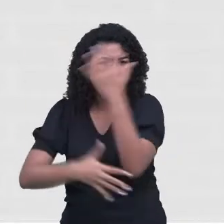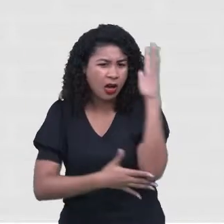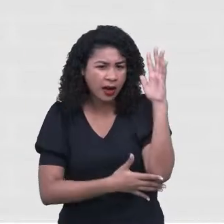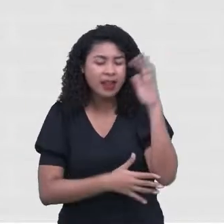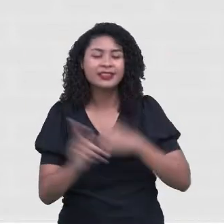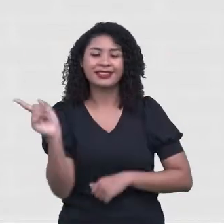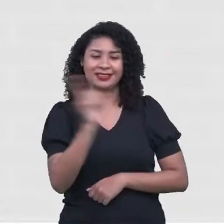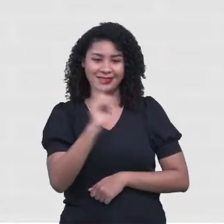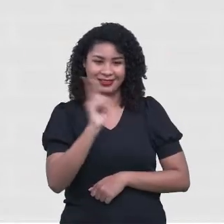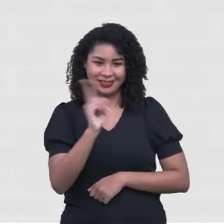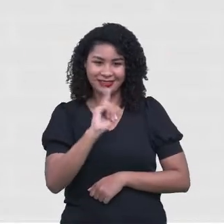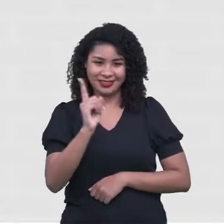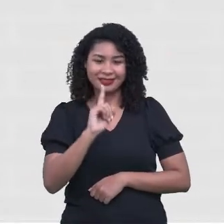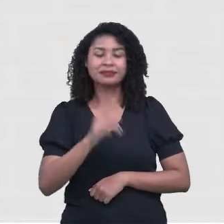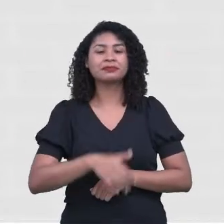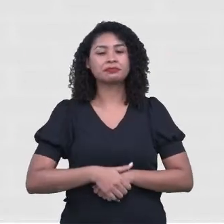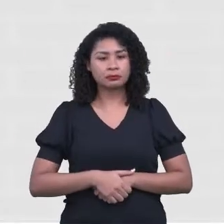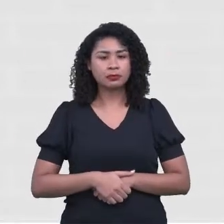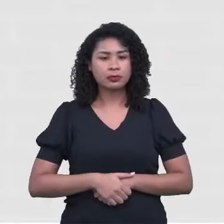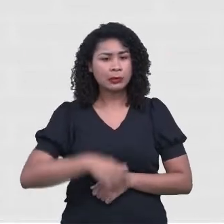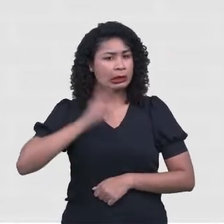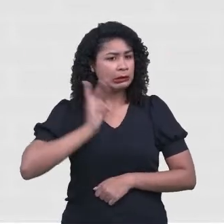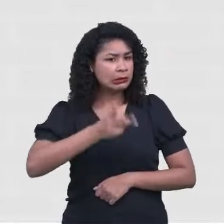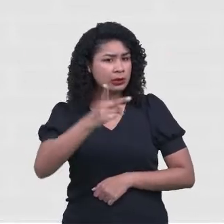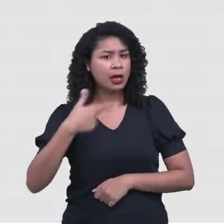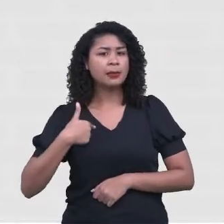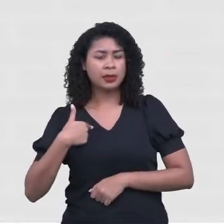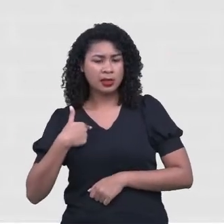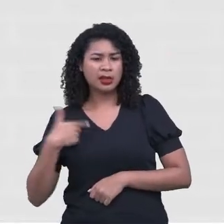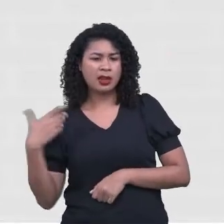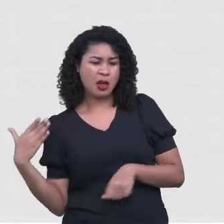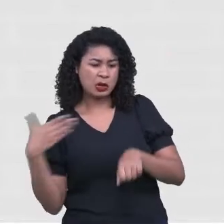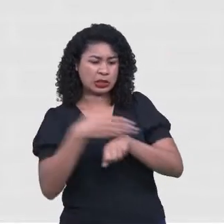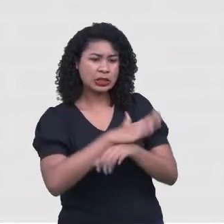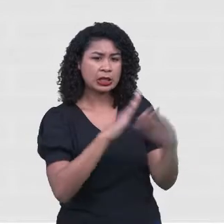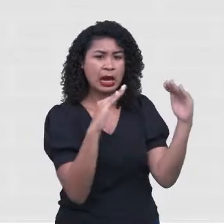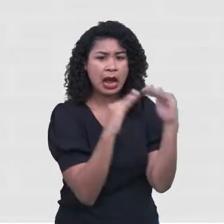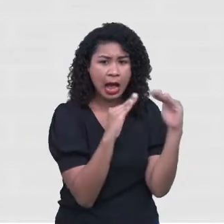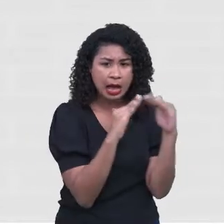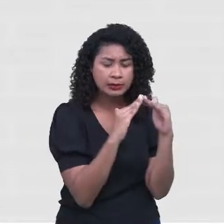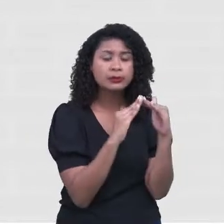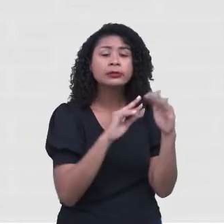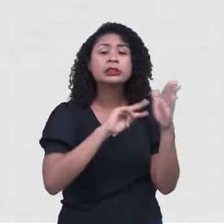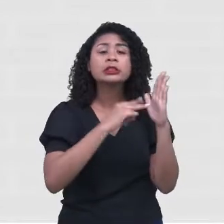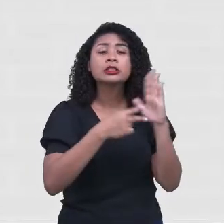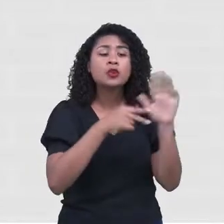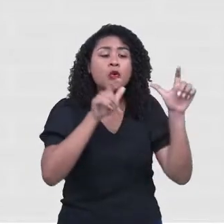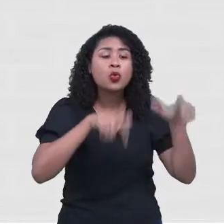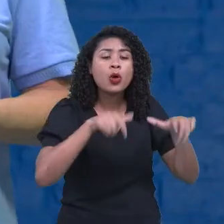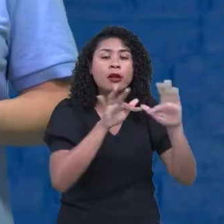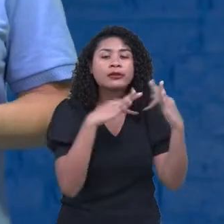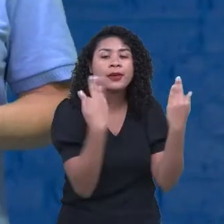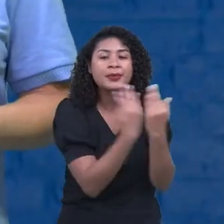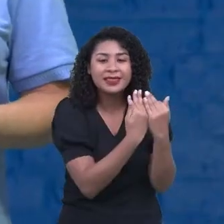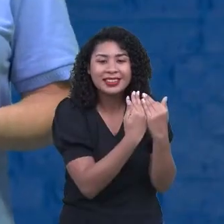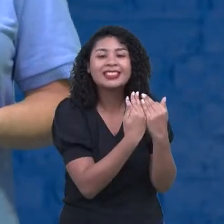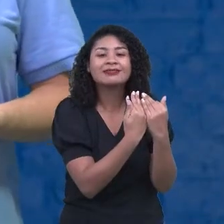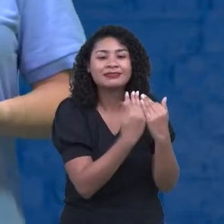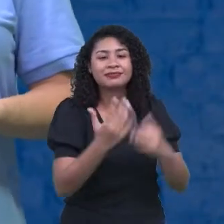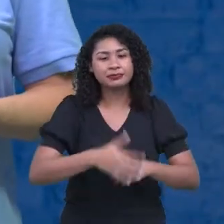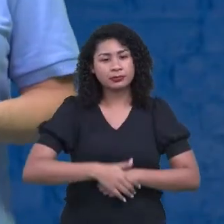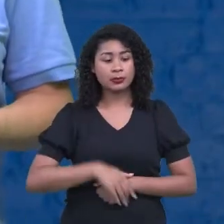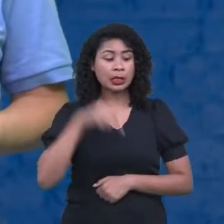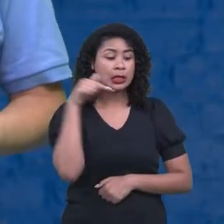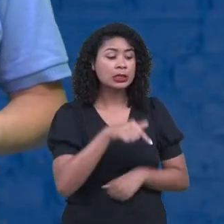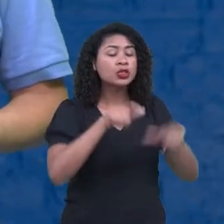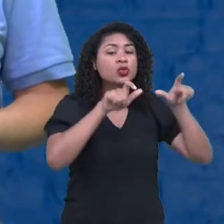meio ambiente. Mas, a partir do momento que eu estou inserido na minha casa, eu tenho um ambiente familiar. Certo? Então, esse ambiente também.